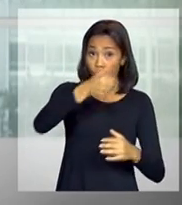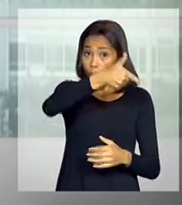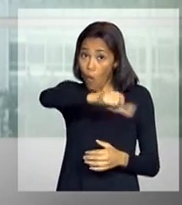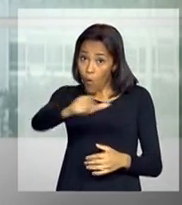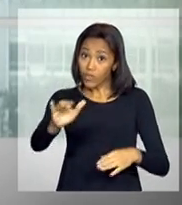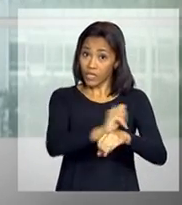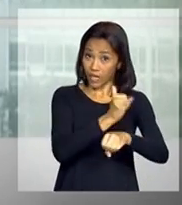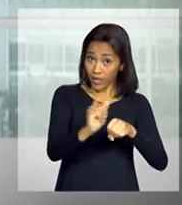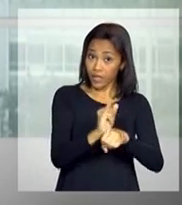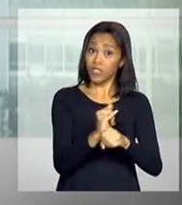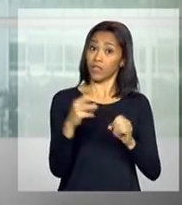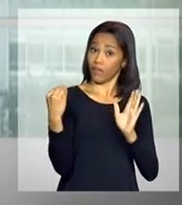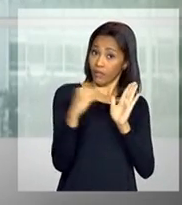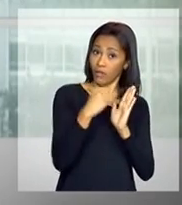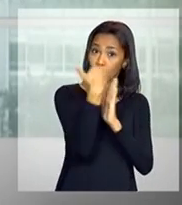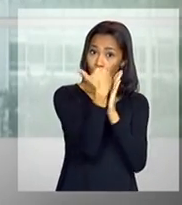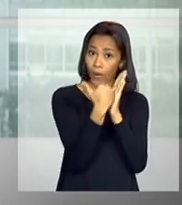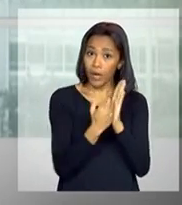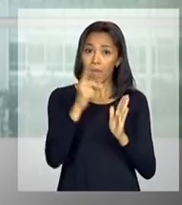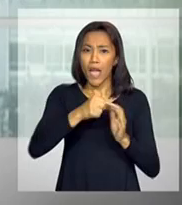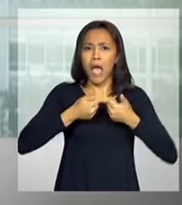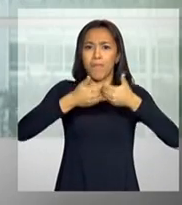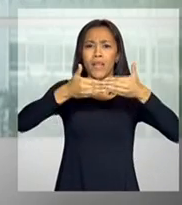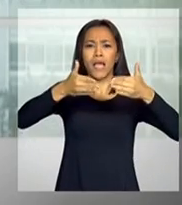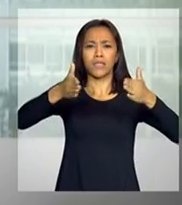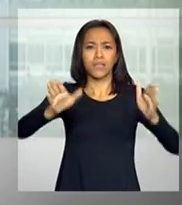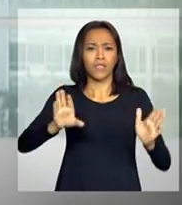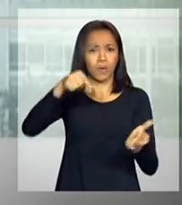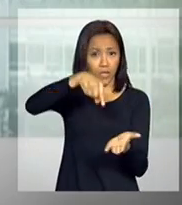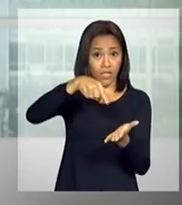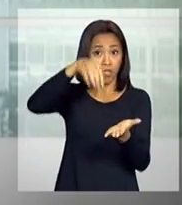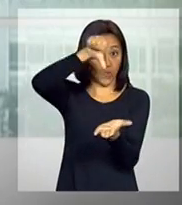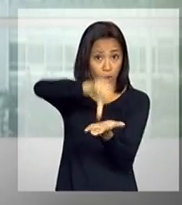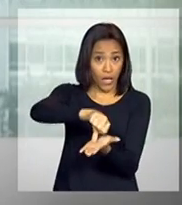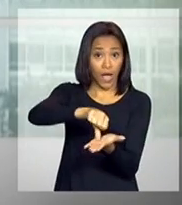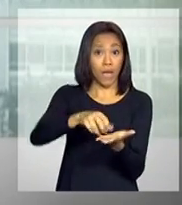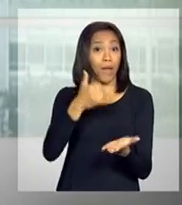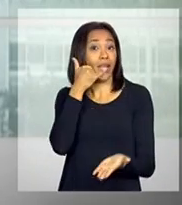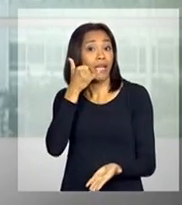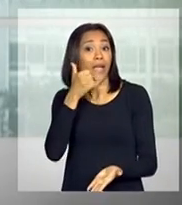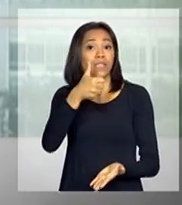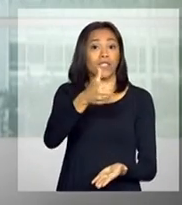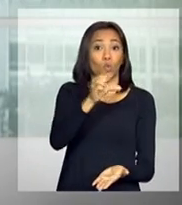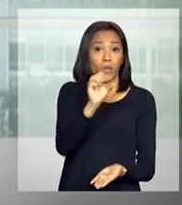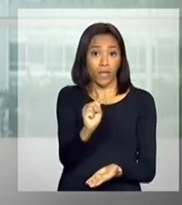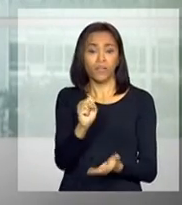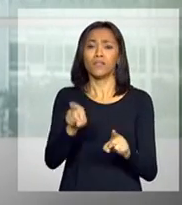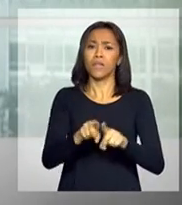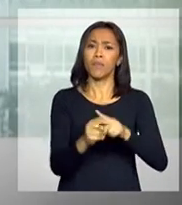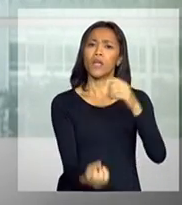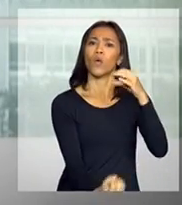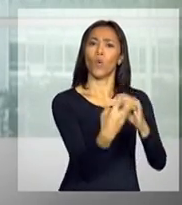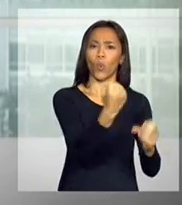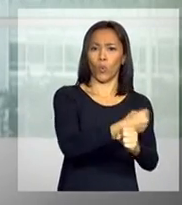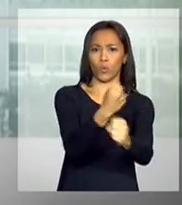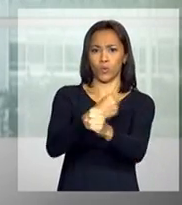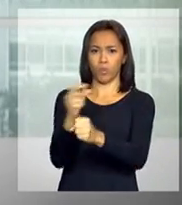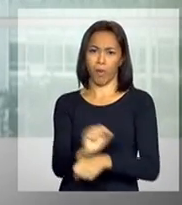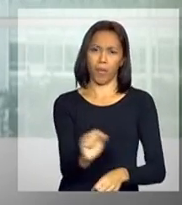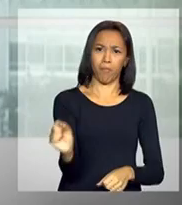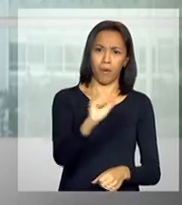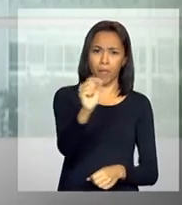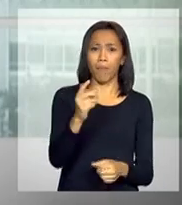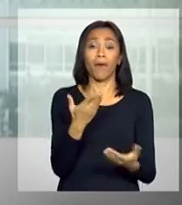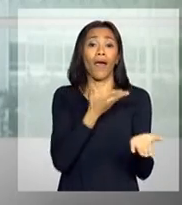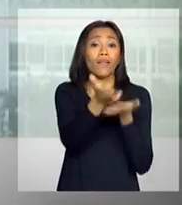previstas no programa são a ampliação da central de atendimento, Ligue 180, e a ampliação e construção de núcleos especializados no